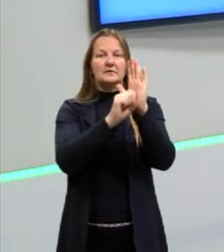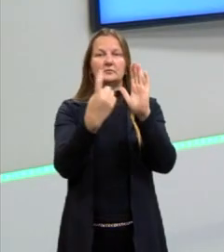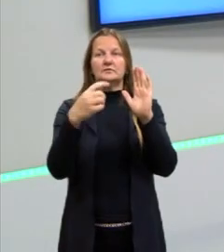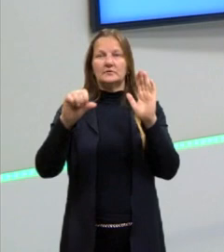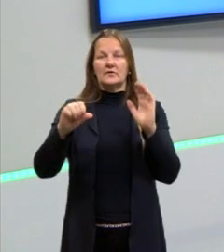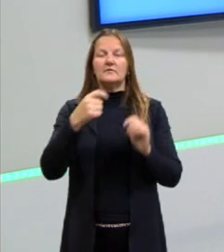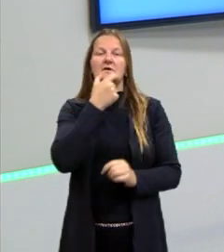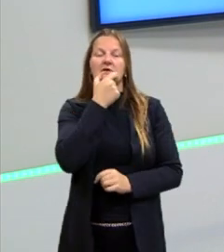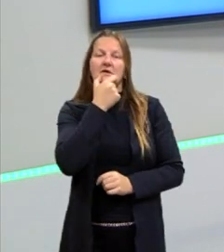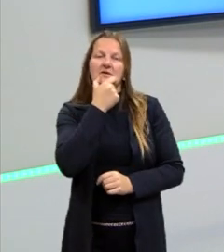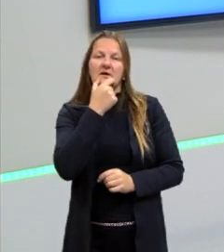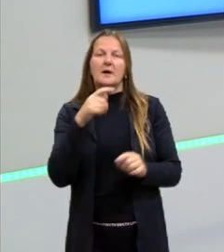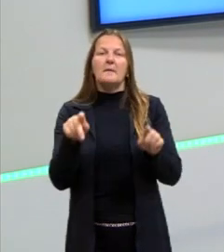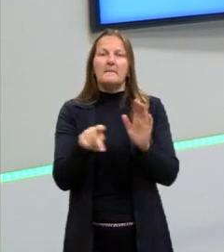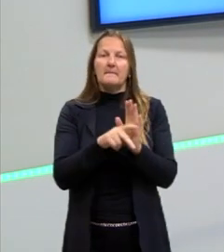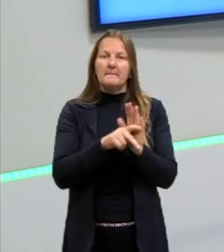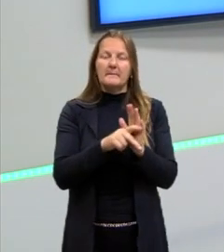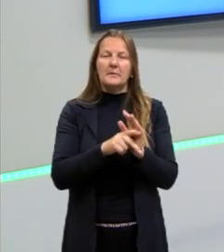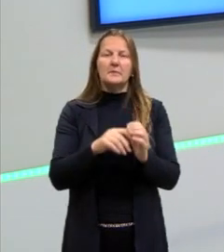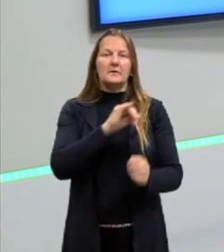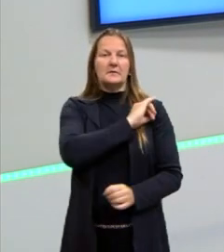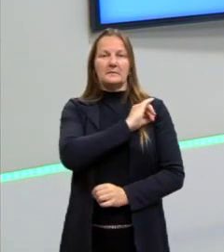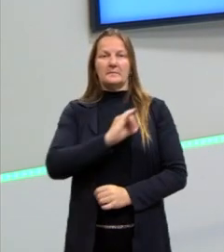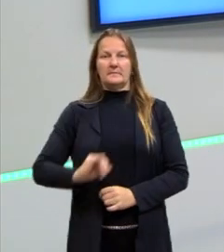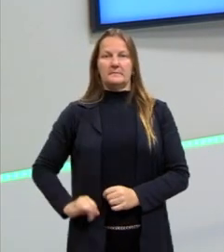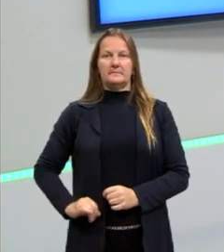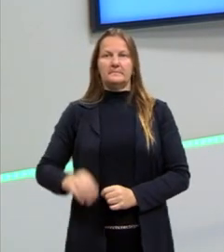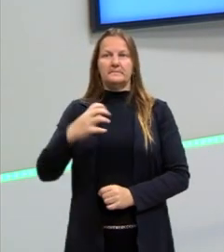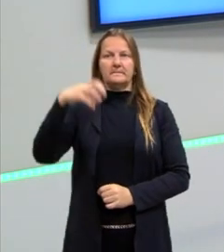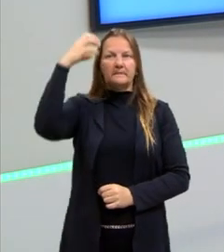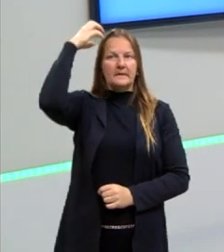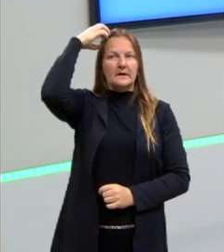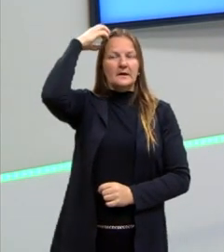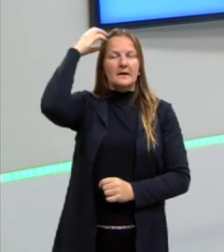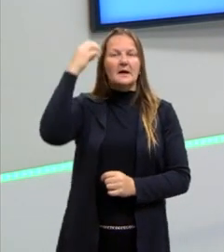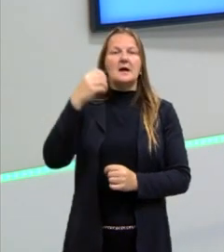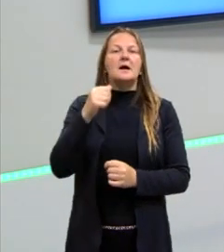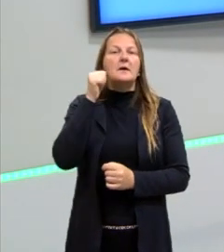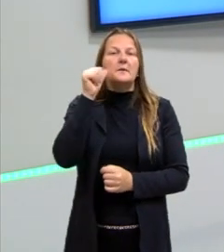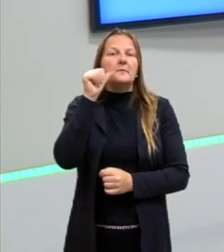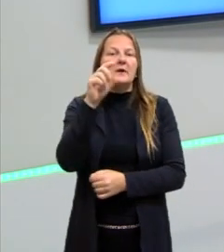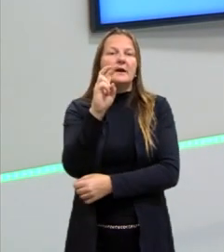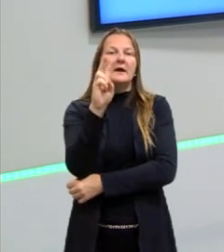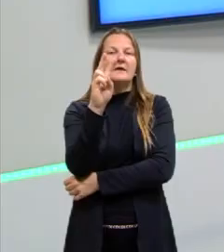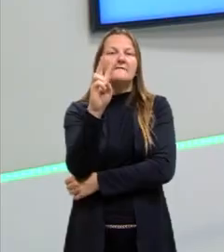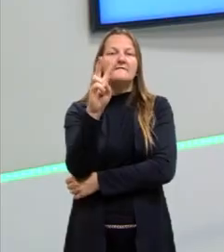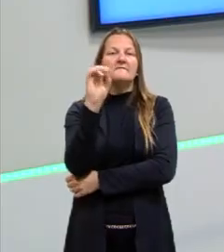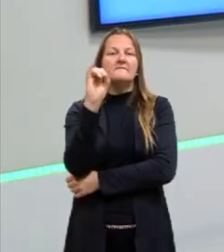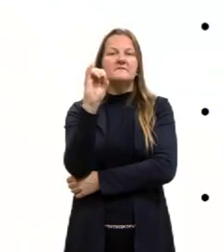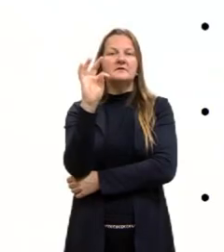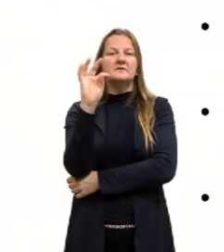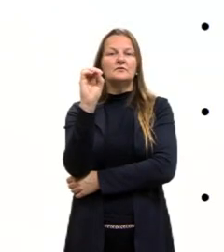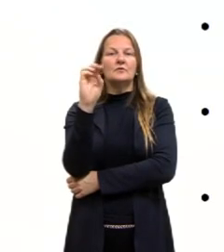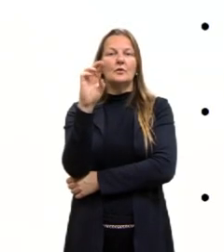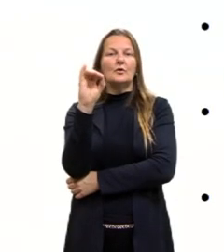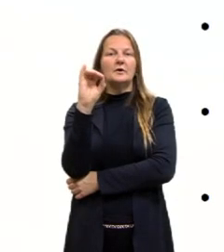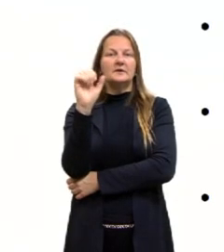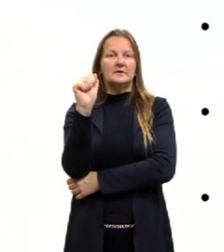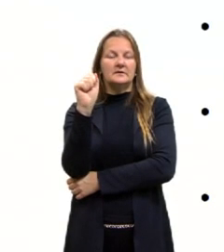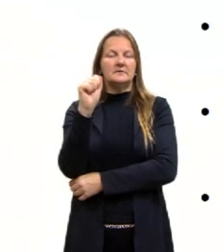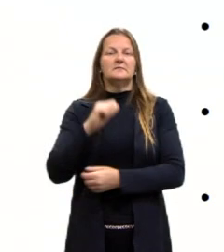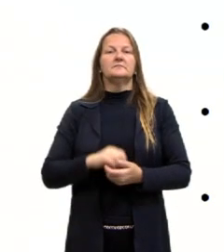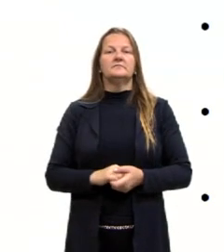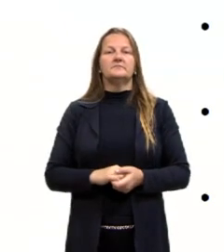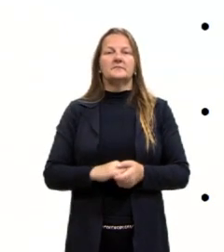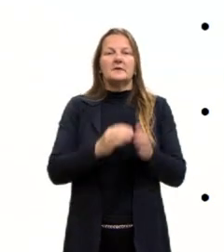Inglaterra era, foi reinada principalmente pela Rainha Vitória. A Rainha Vitória teve um reinado muito extenso,